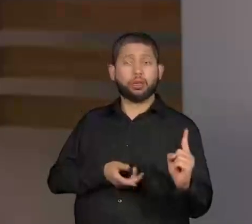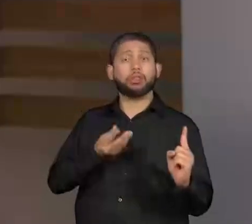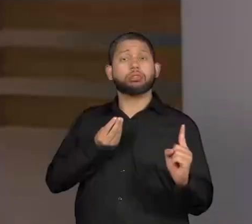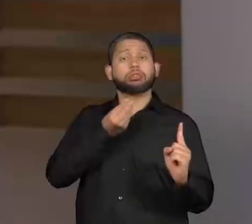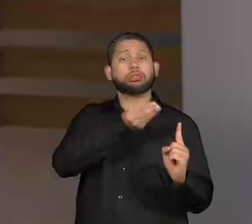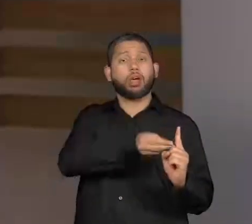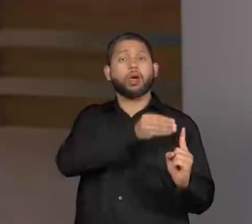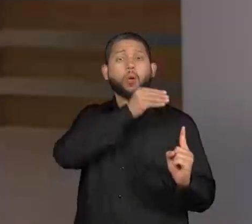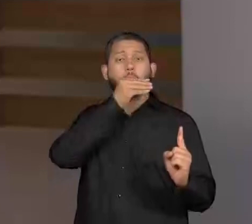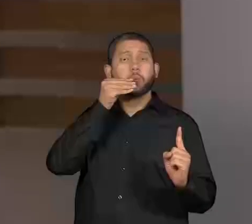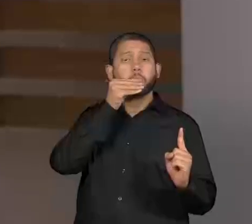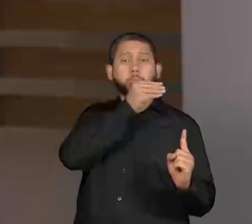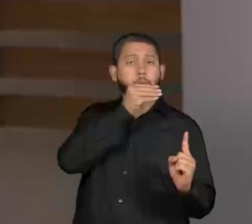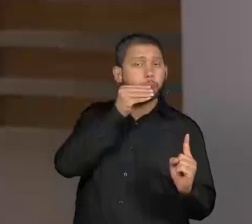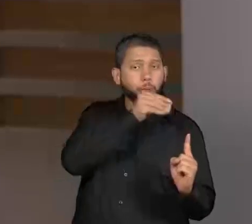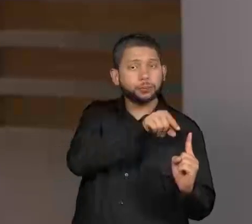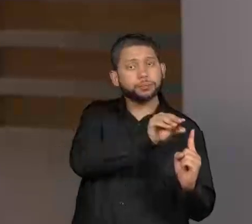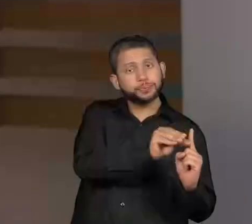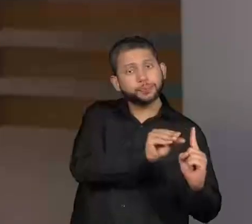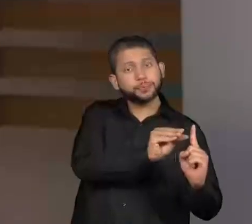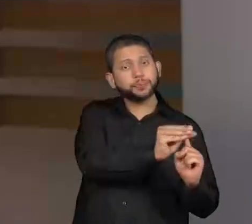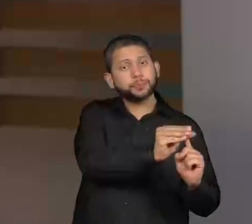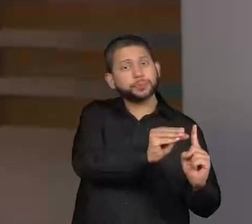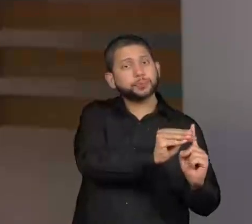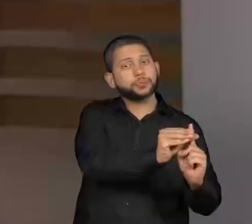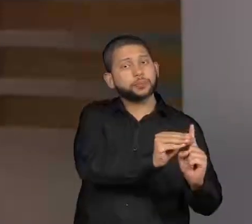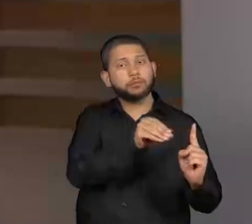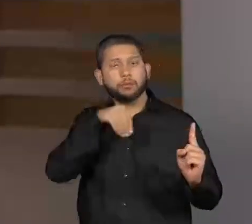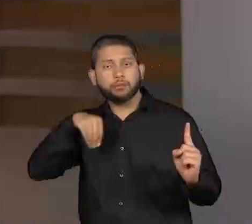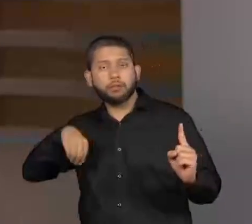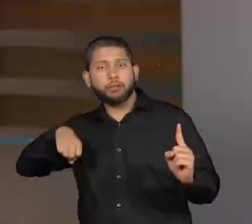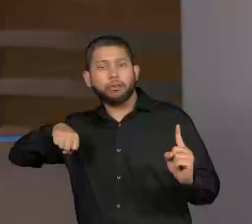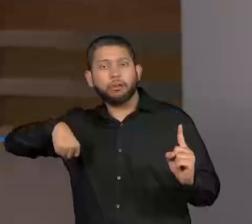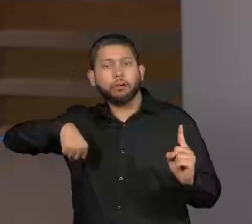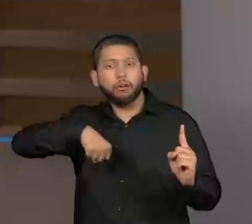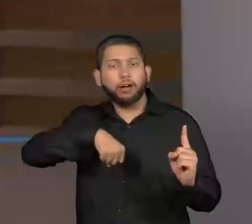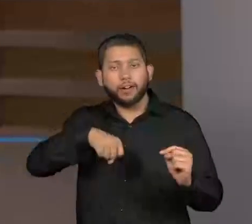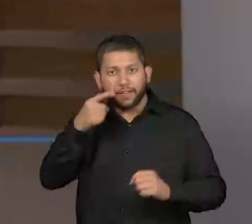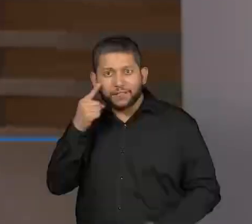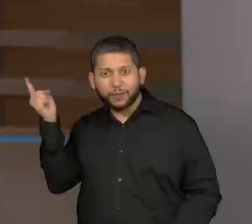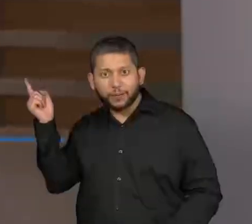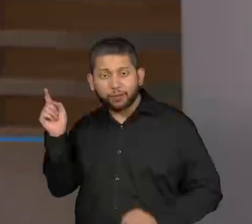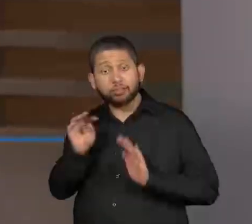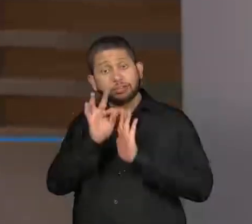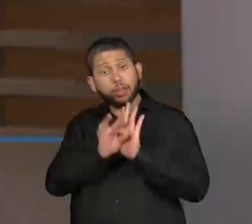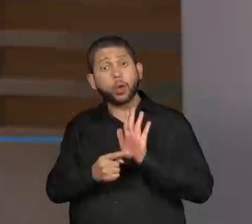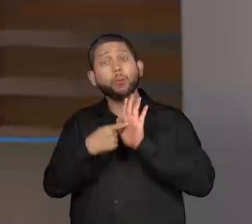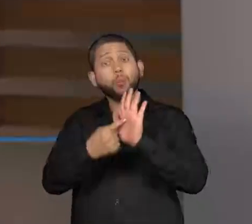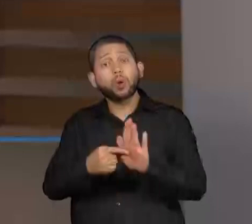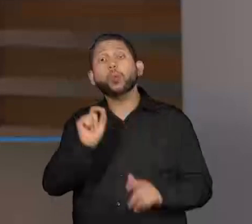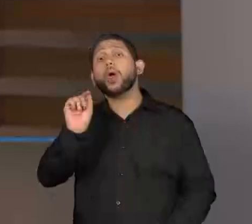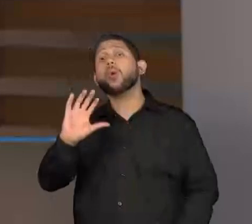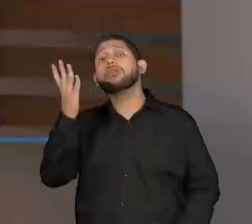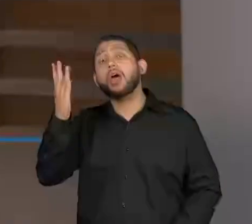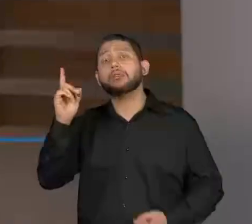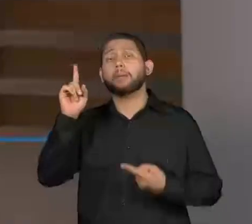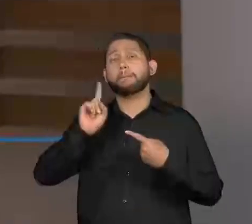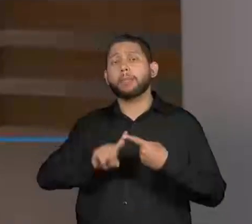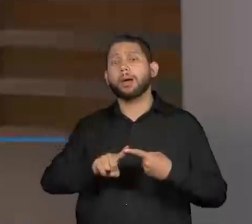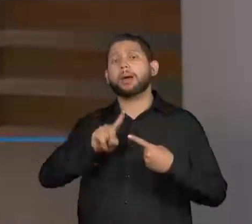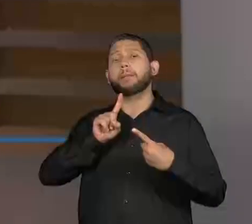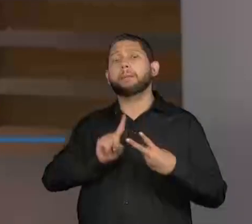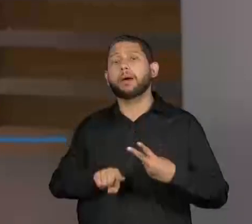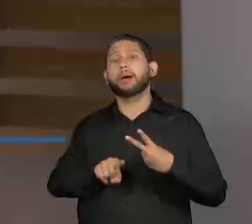vai dando para você quais são as sequências de movimentação que a história tem. Então, diferente do